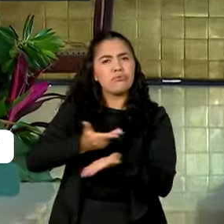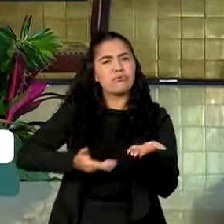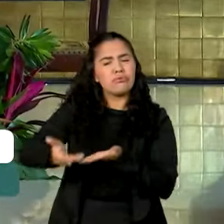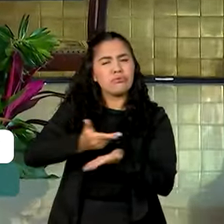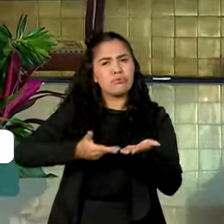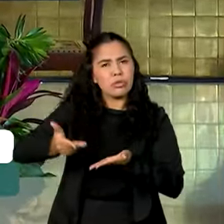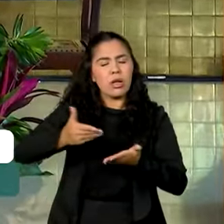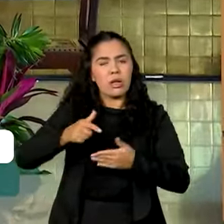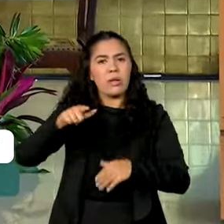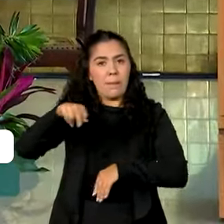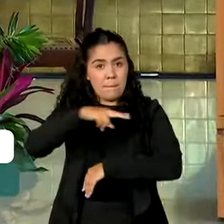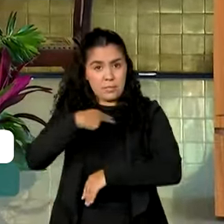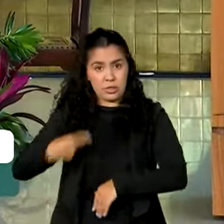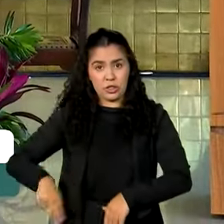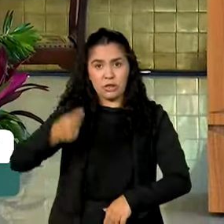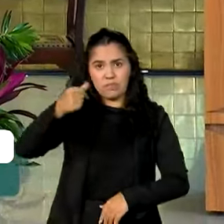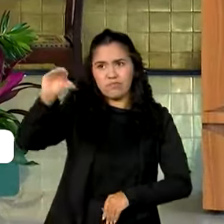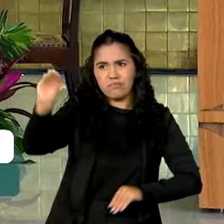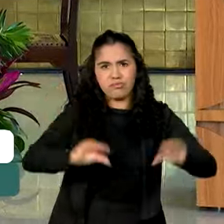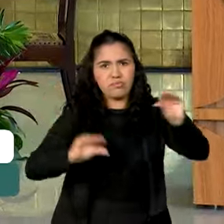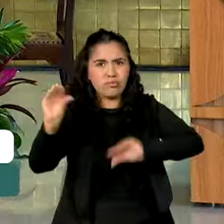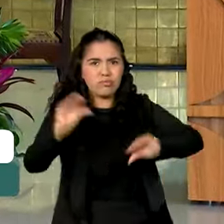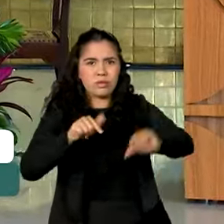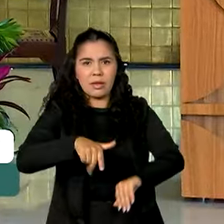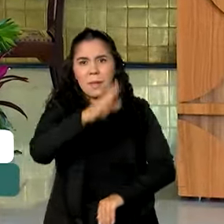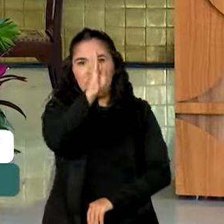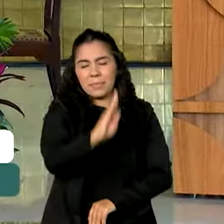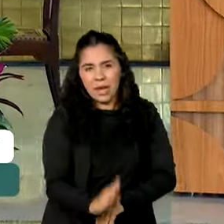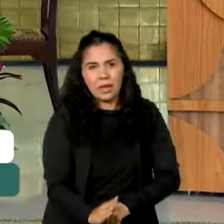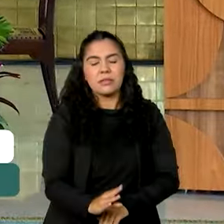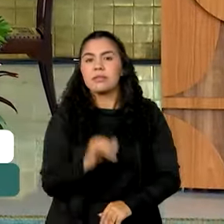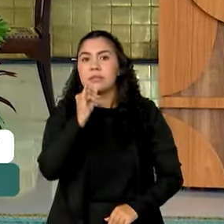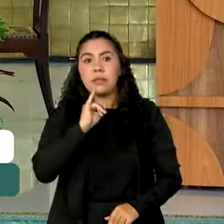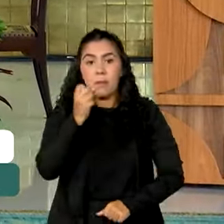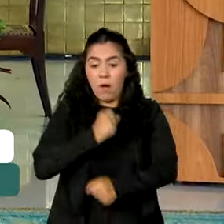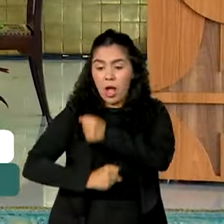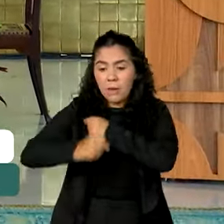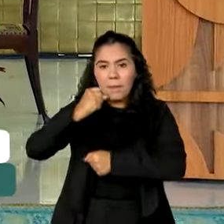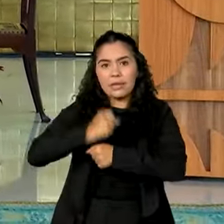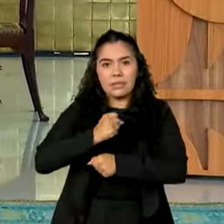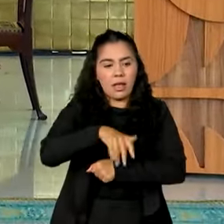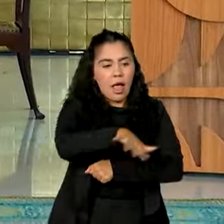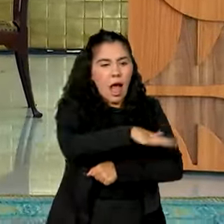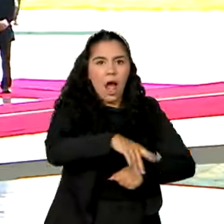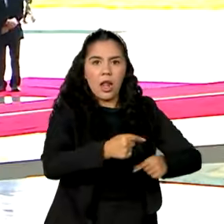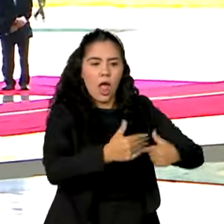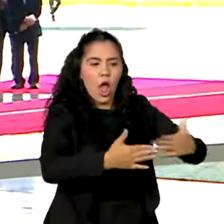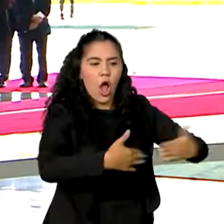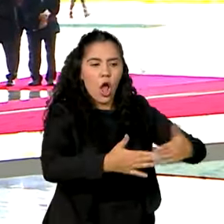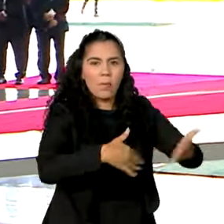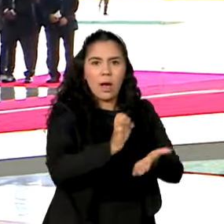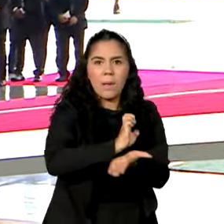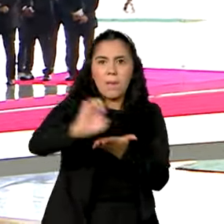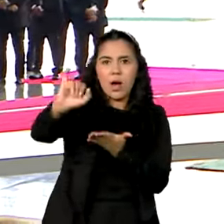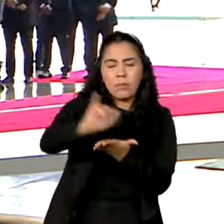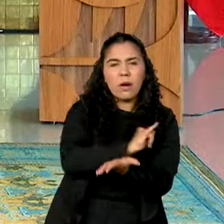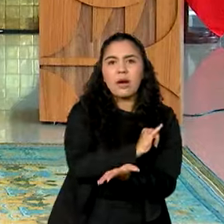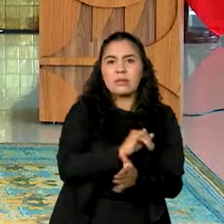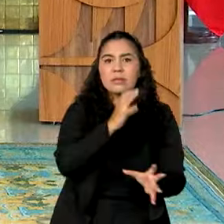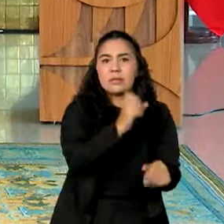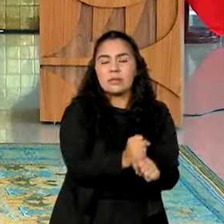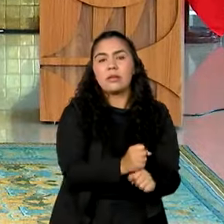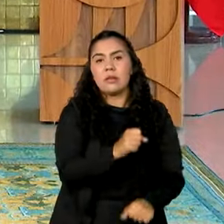investidores do país. Ano passado, a corrente de comércio atingiu o recorde de 157 bilhões e meio de dólares,